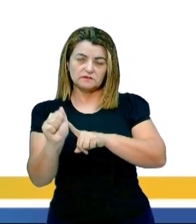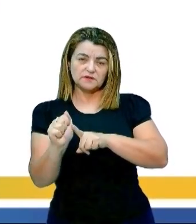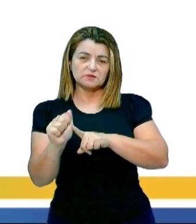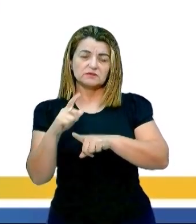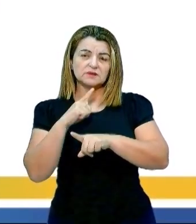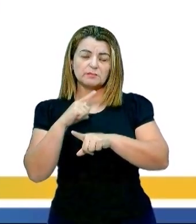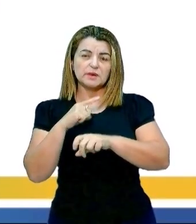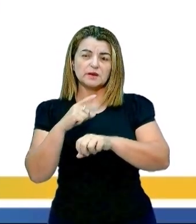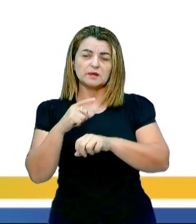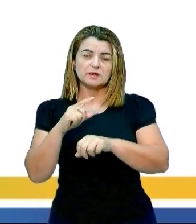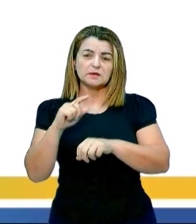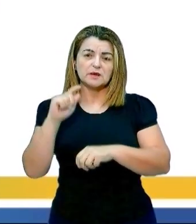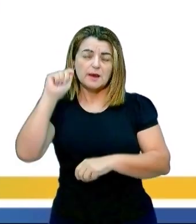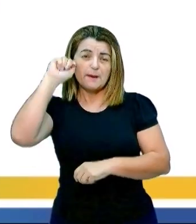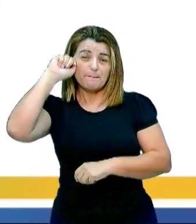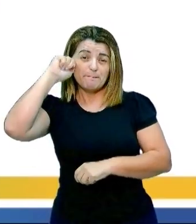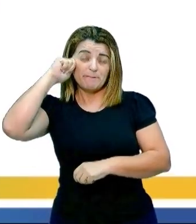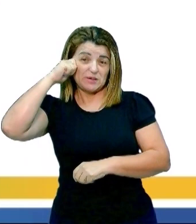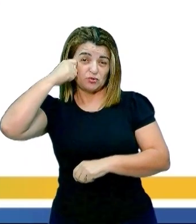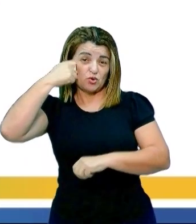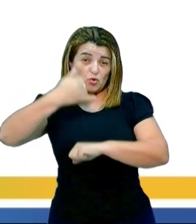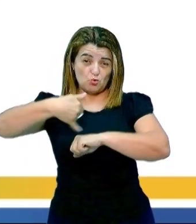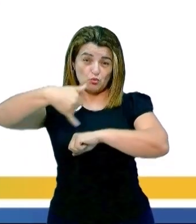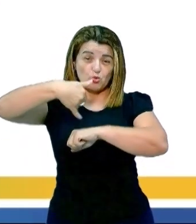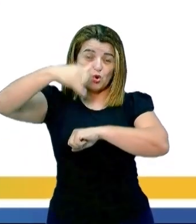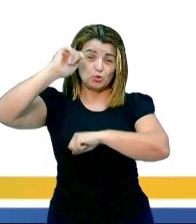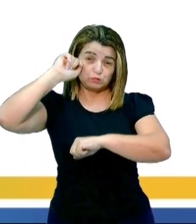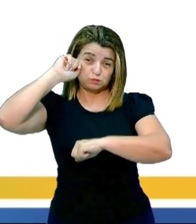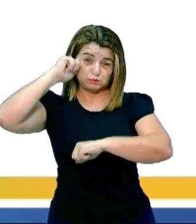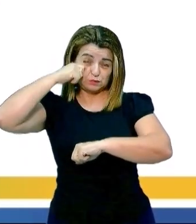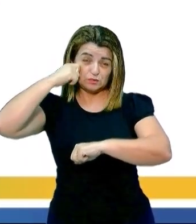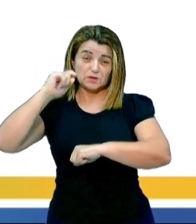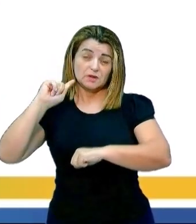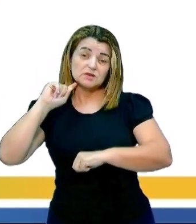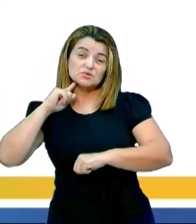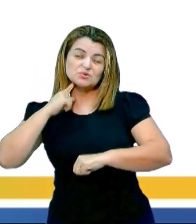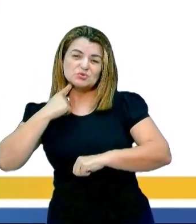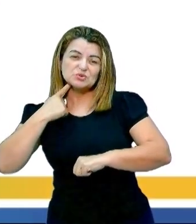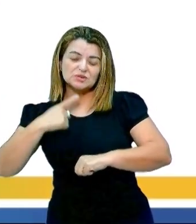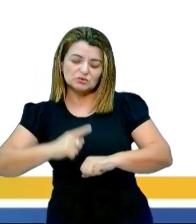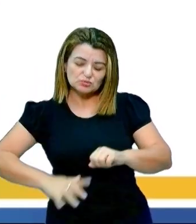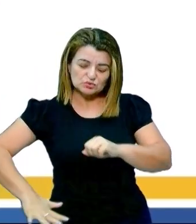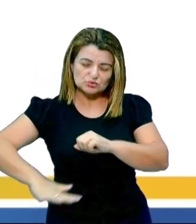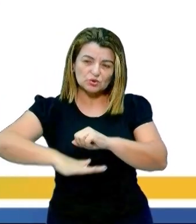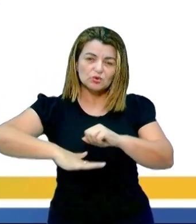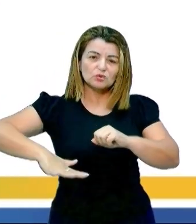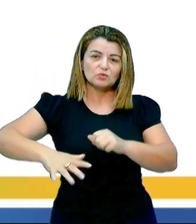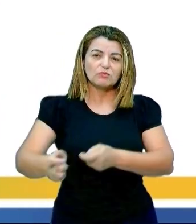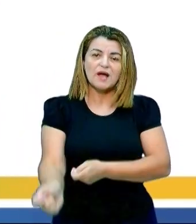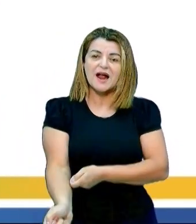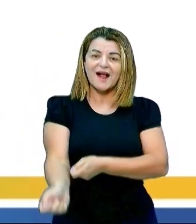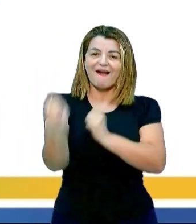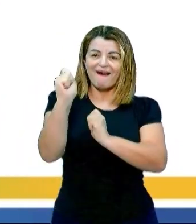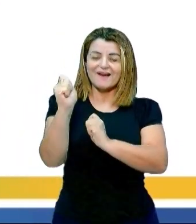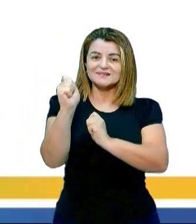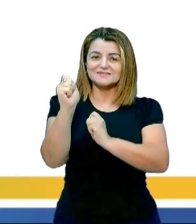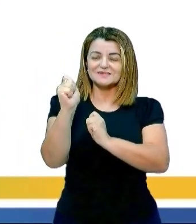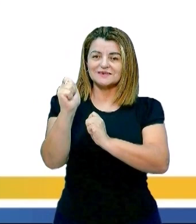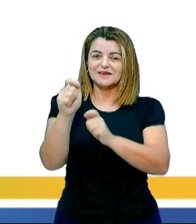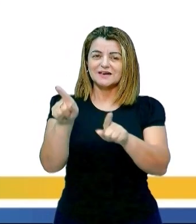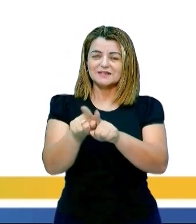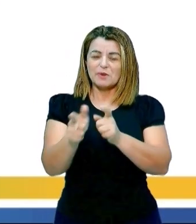petróleo, de novo, contaminando o solo. A caça e a pesca predatória